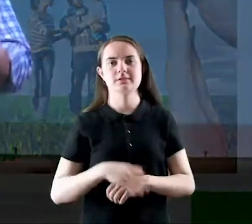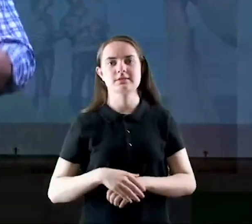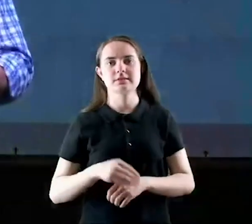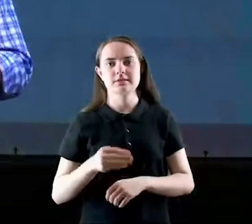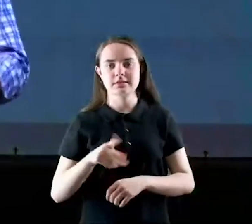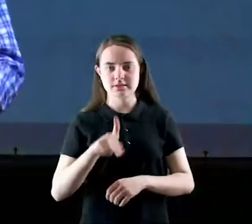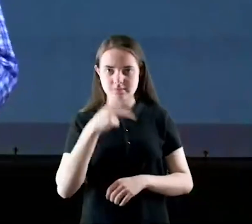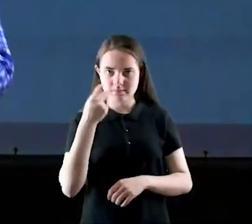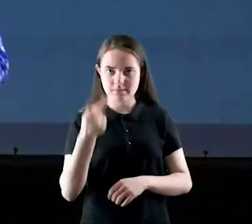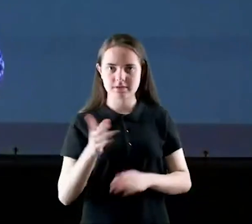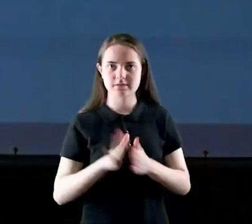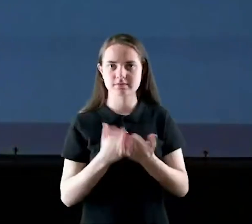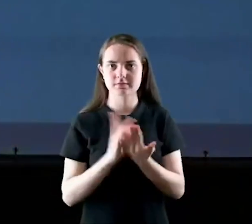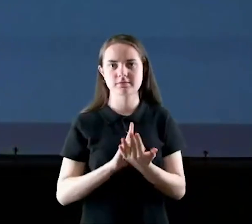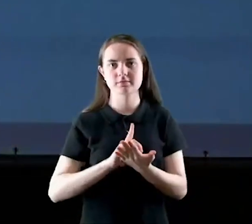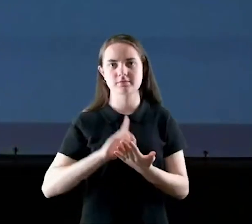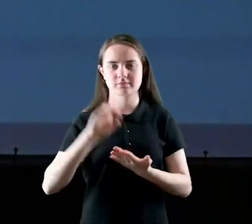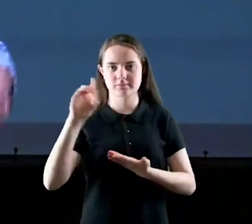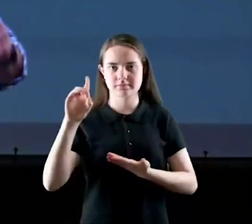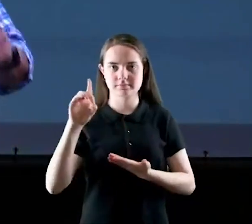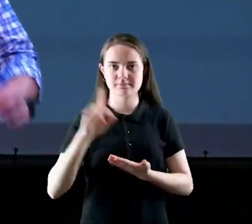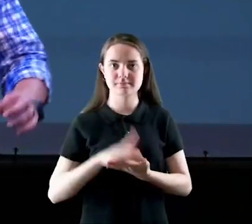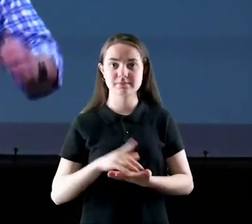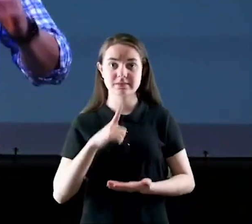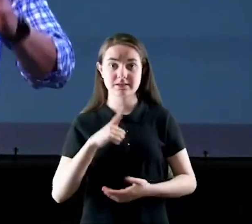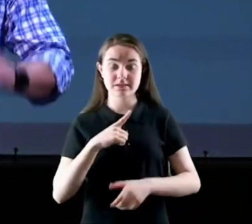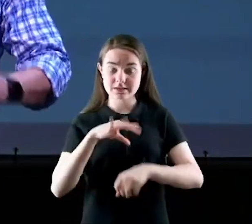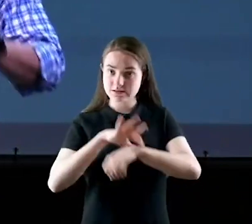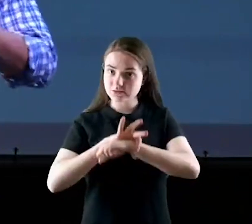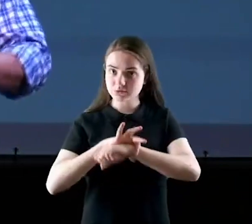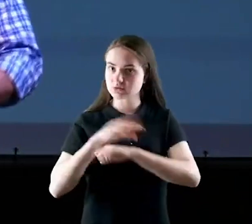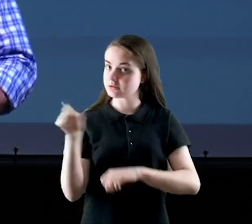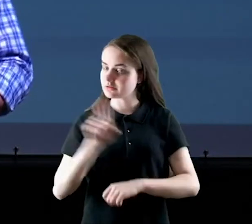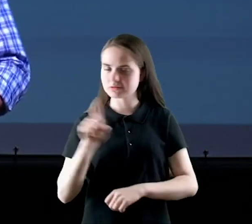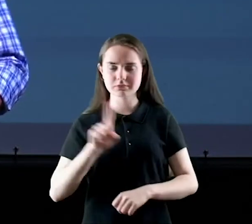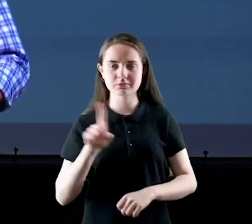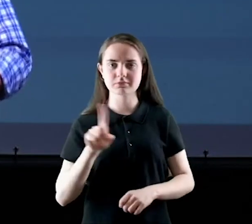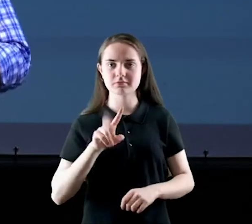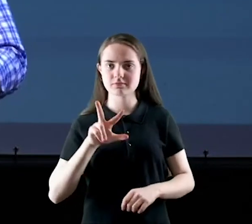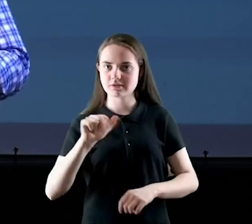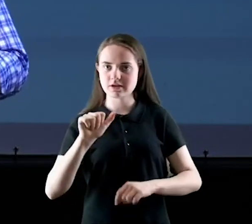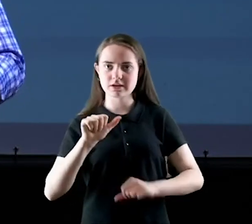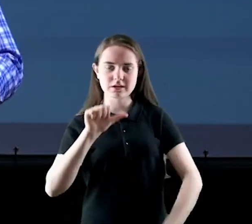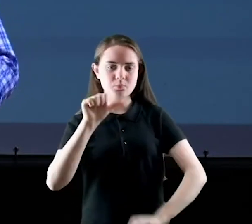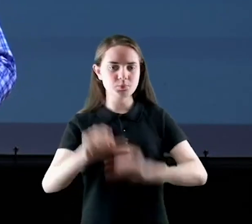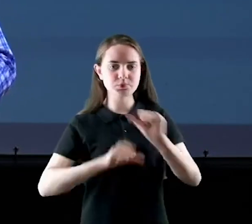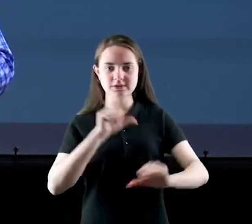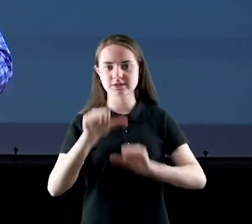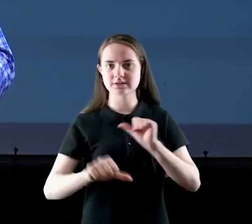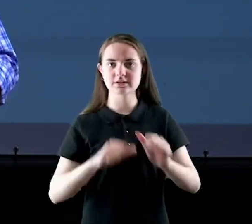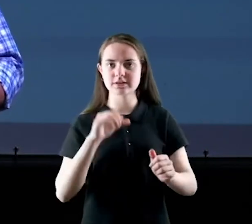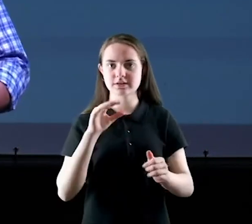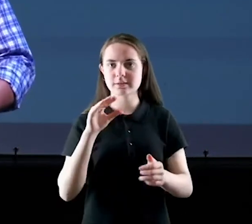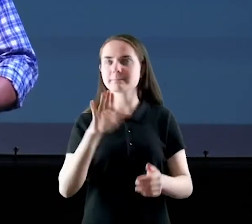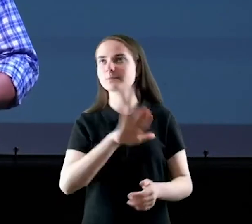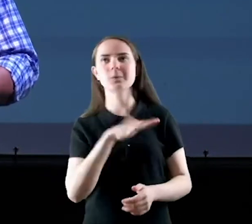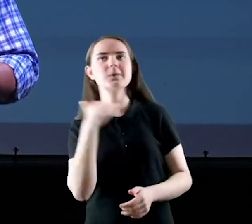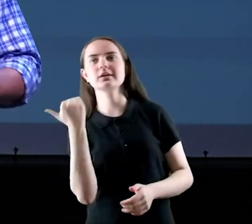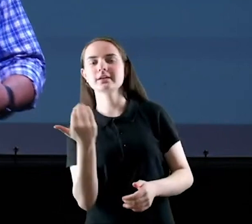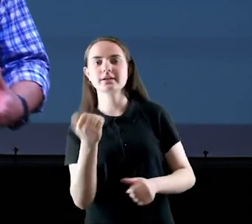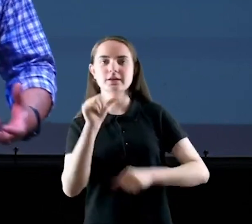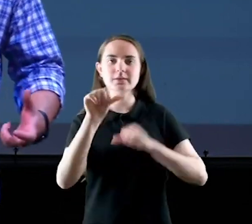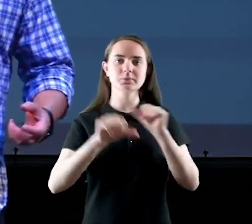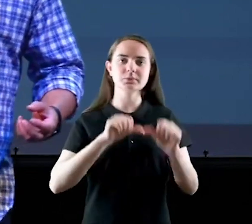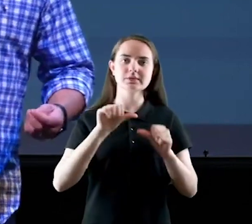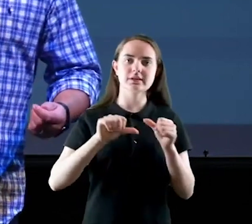existe uma herança para mim e para você, que não será retirada, ela não pode perecer, ela não pode morrer ela não